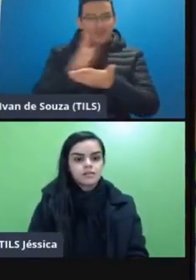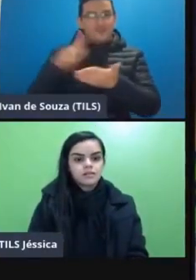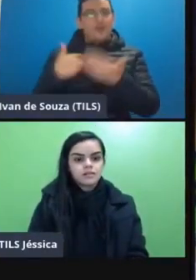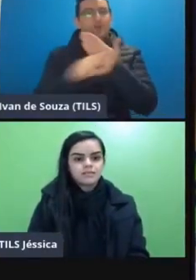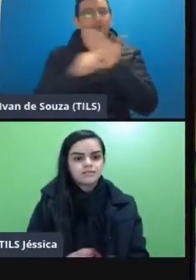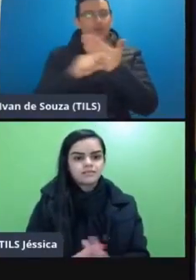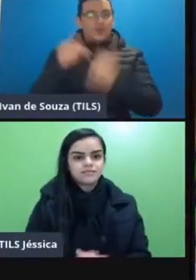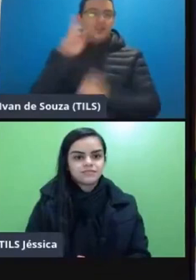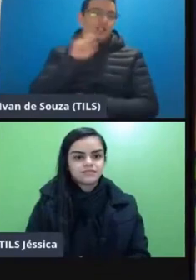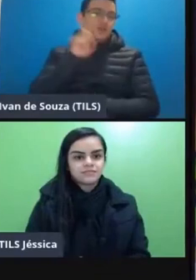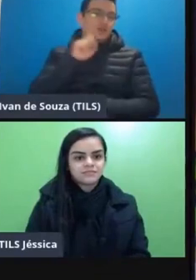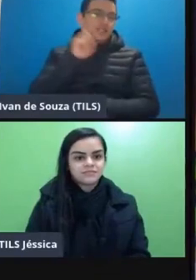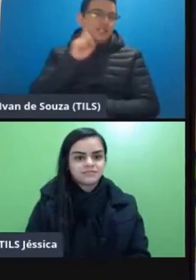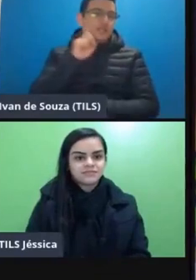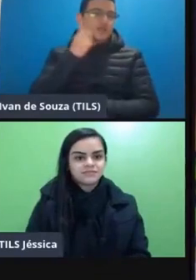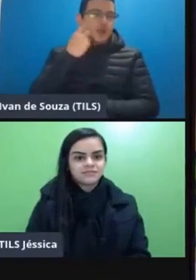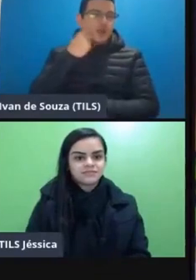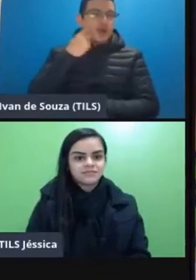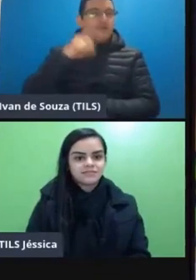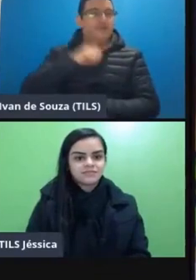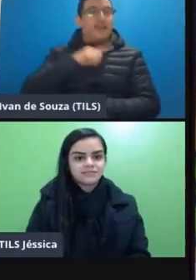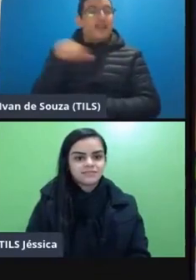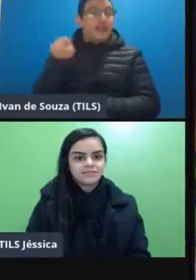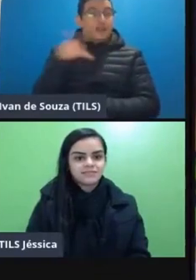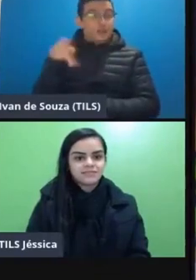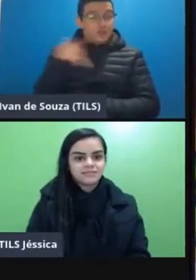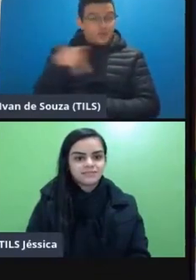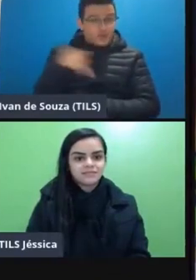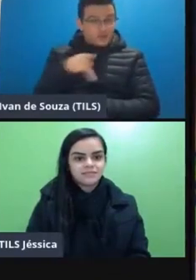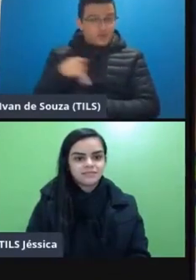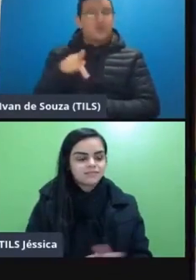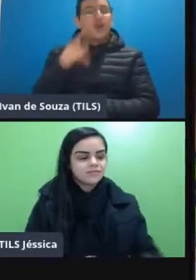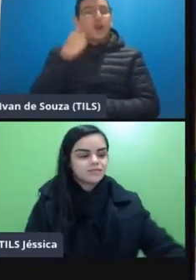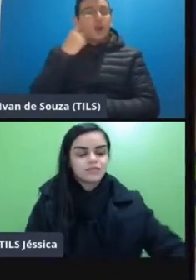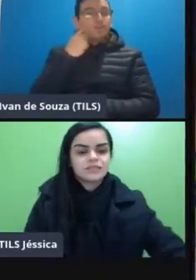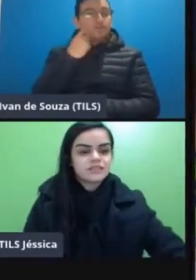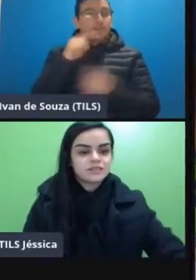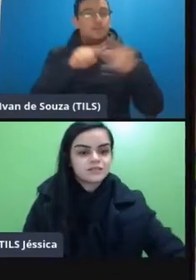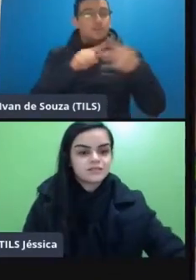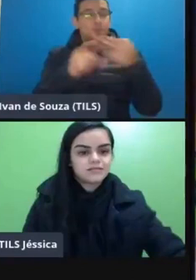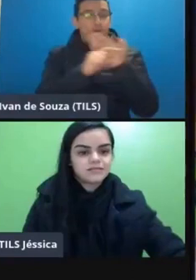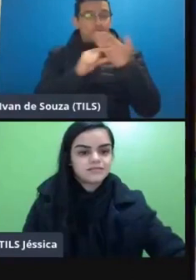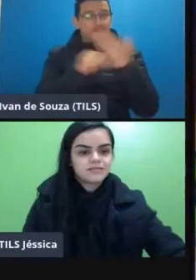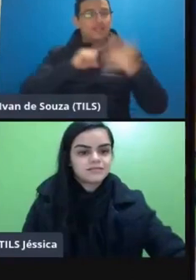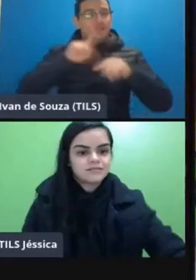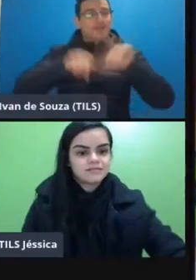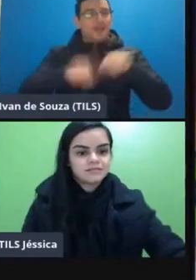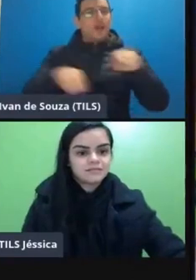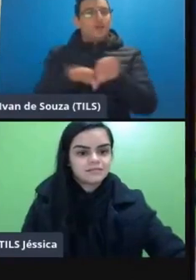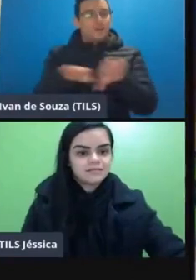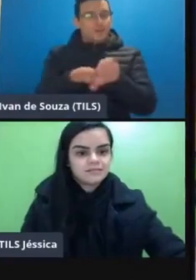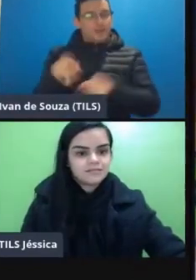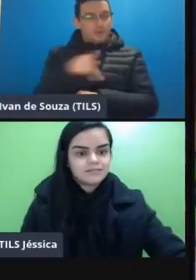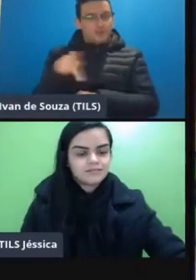-americano o professor Clayton Christensen ele ele e o professor a professora reter steak tem um material também do professor norma